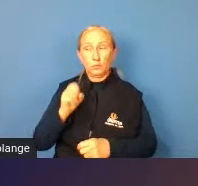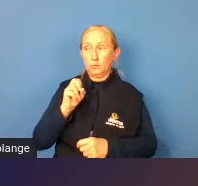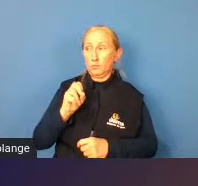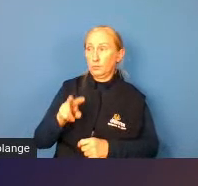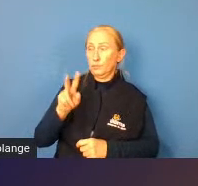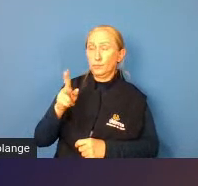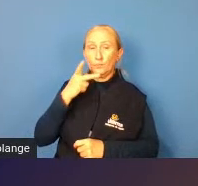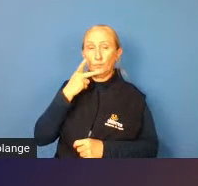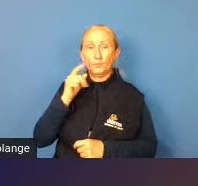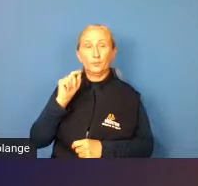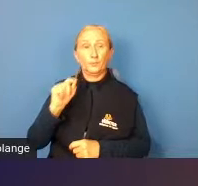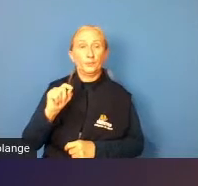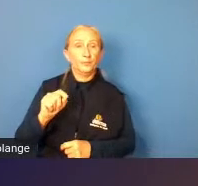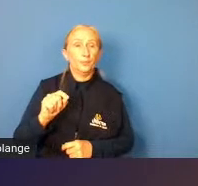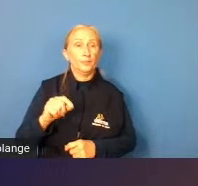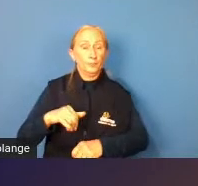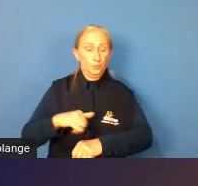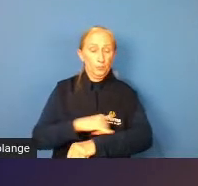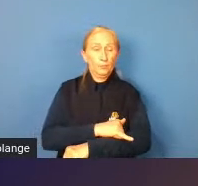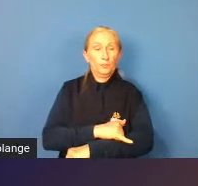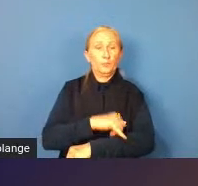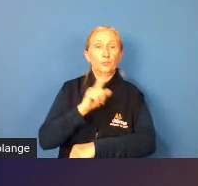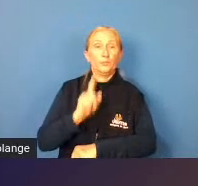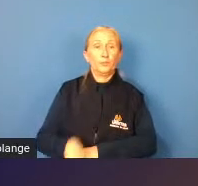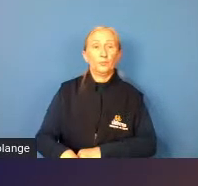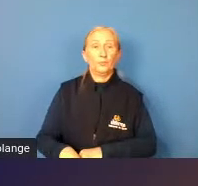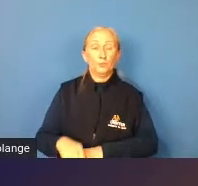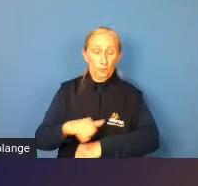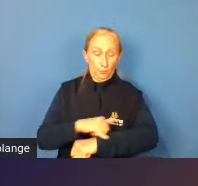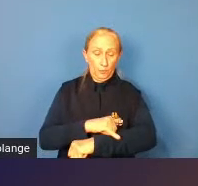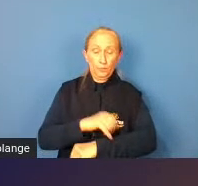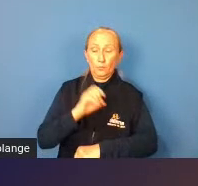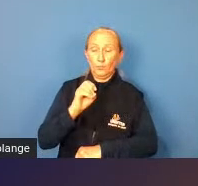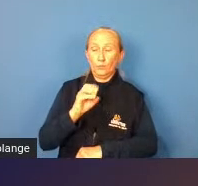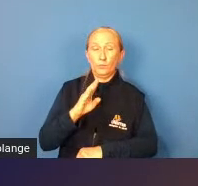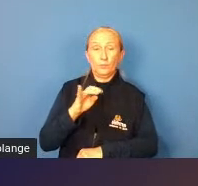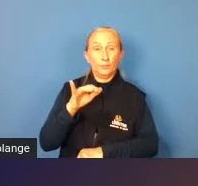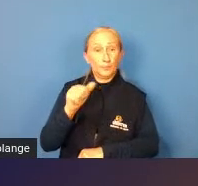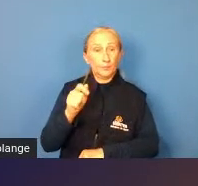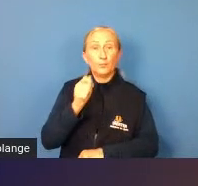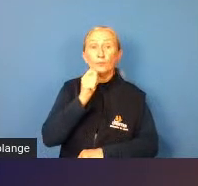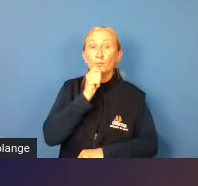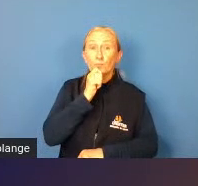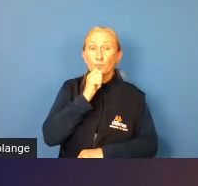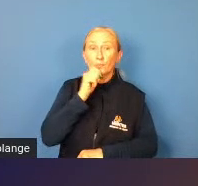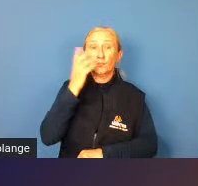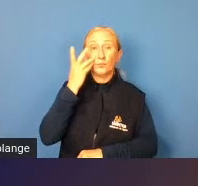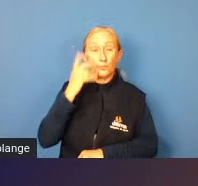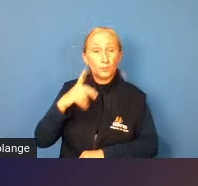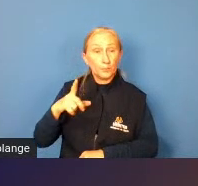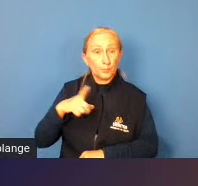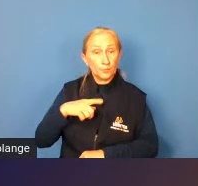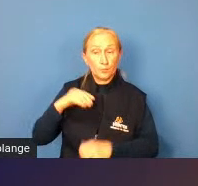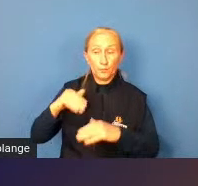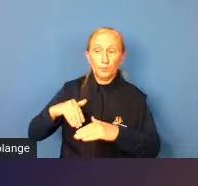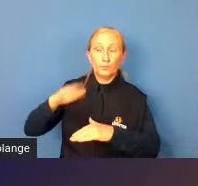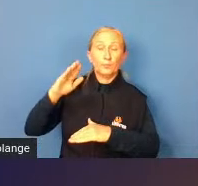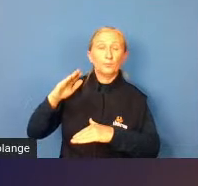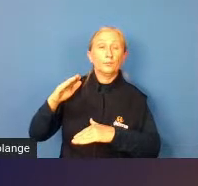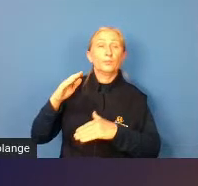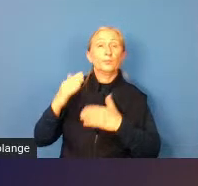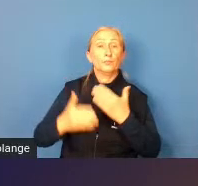destacar que a obesidade elas são obesas tem ainda mais as crianças que são acima do peso